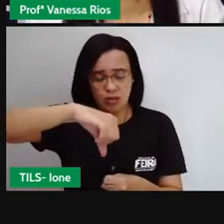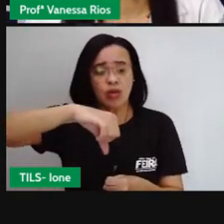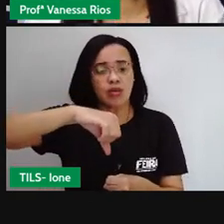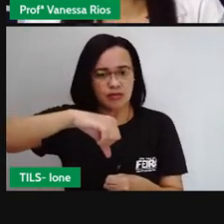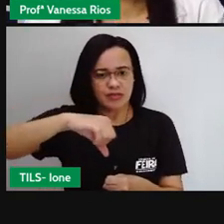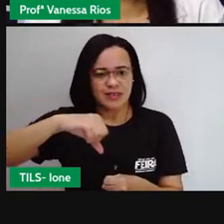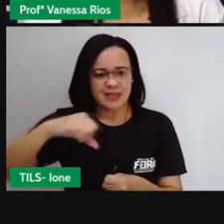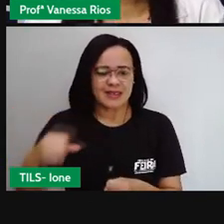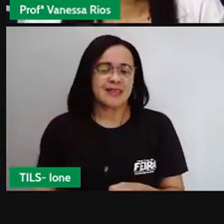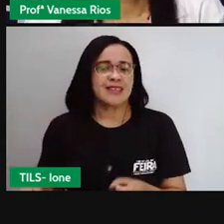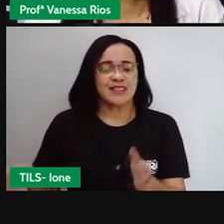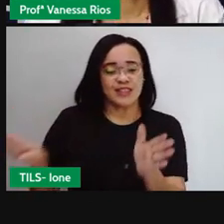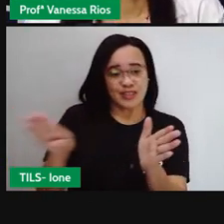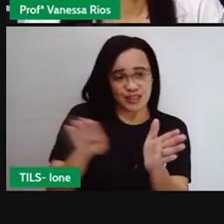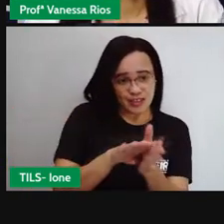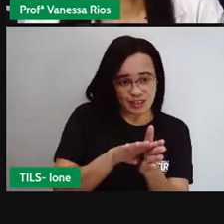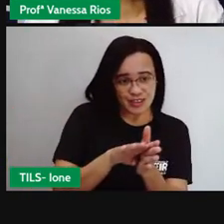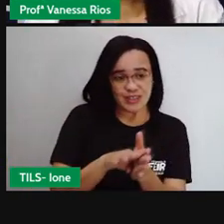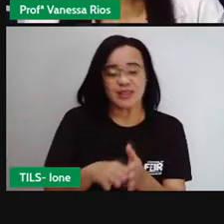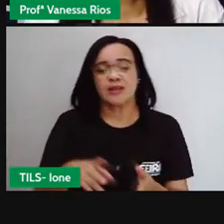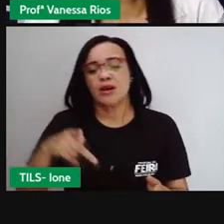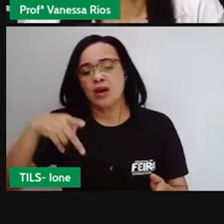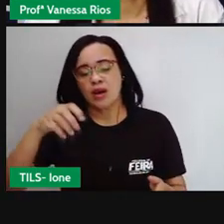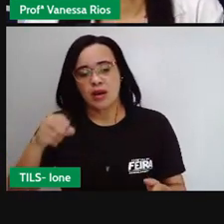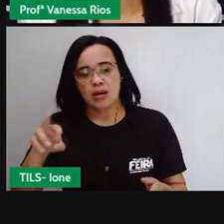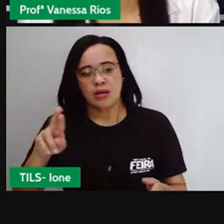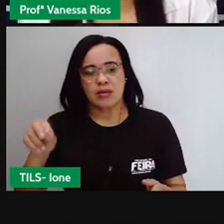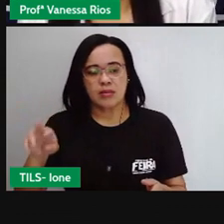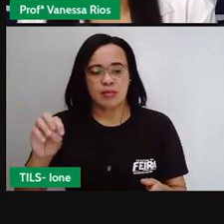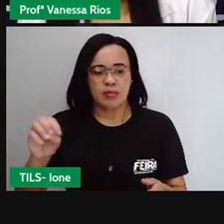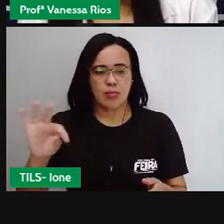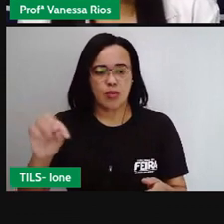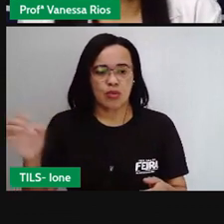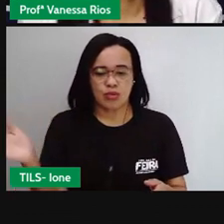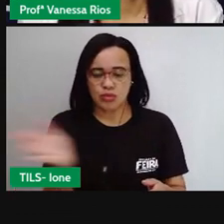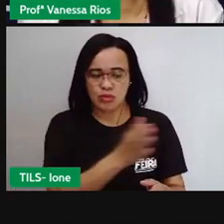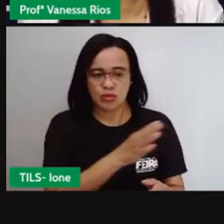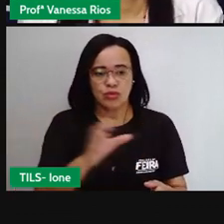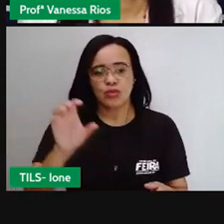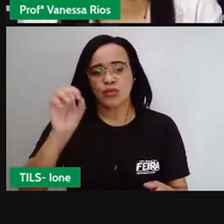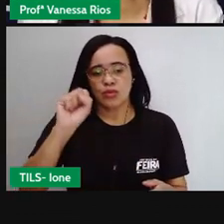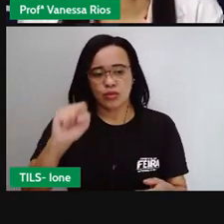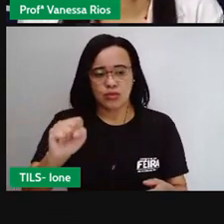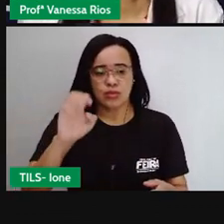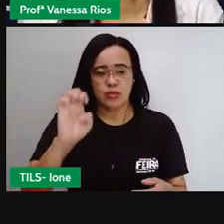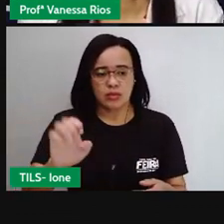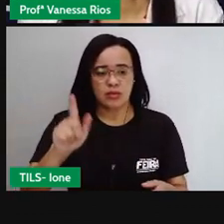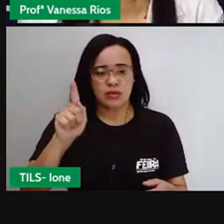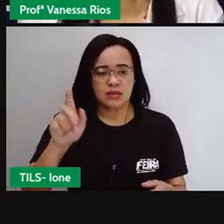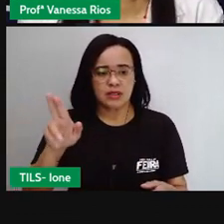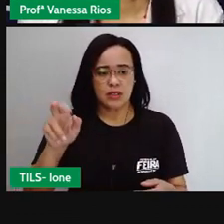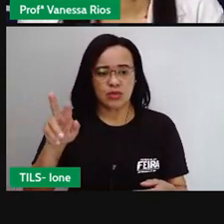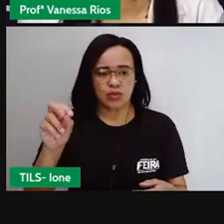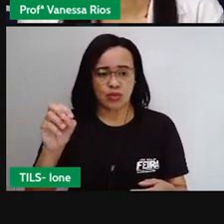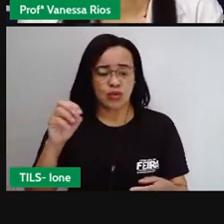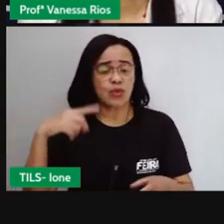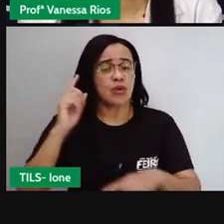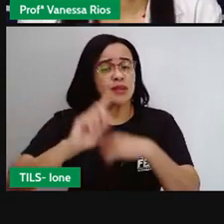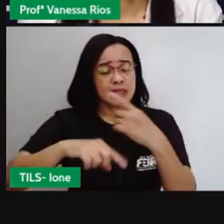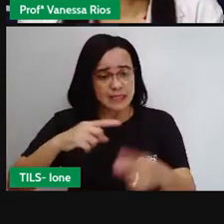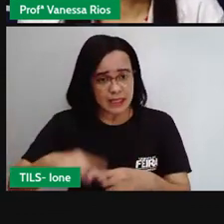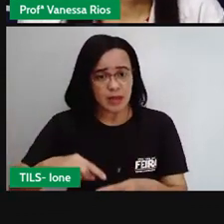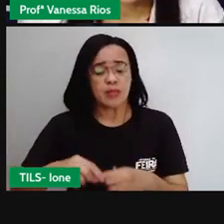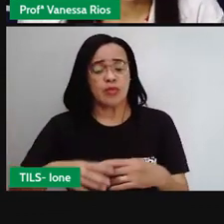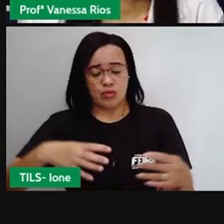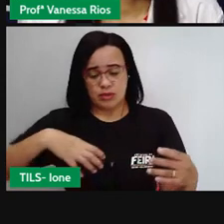mas aí depois se instalaram na região de Salvador, dentro do processo histórico do Brasil. Salvador começou